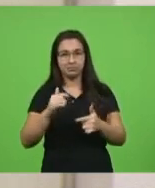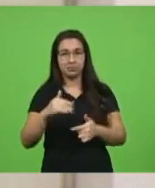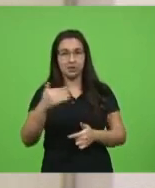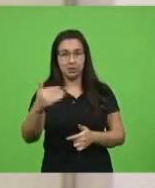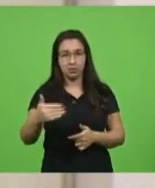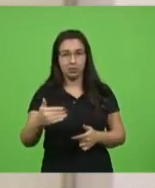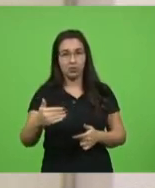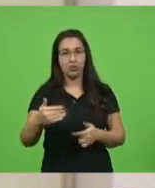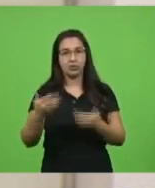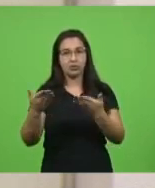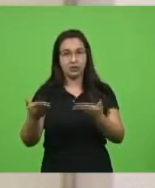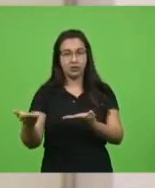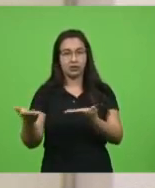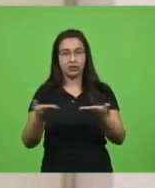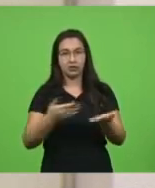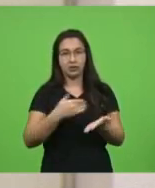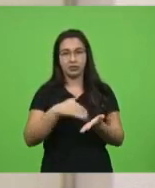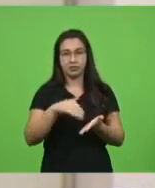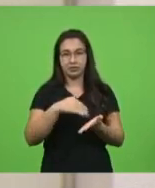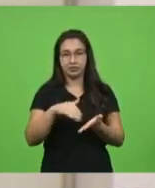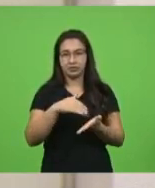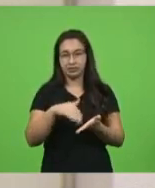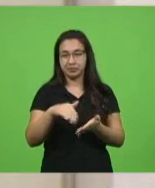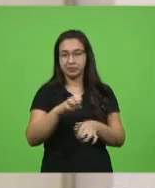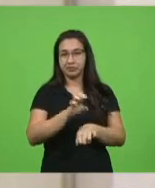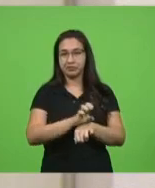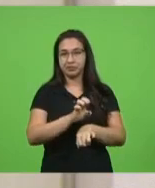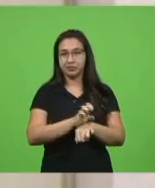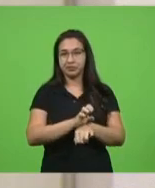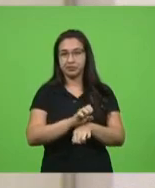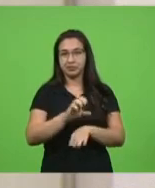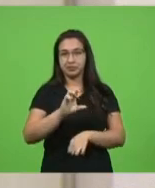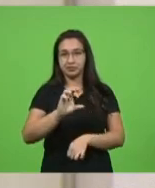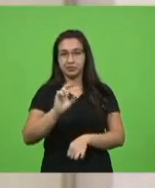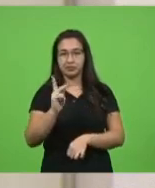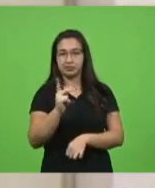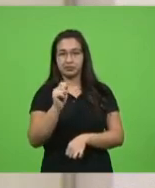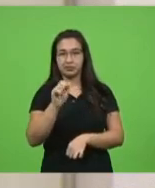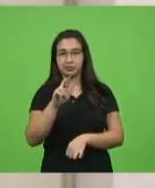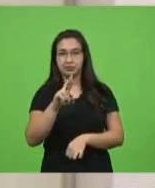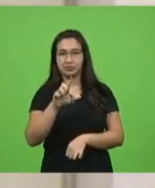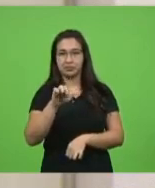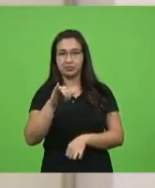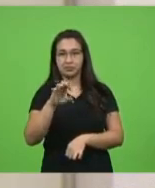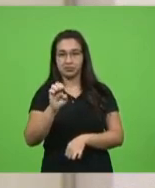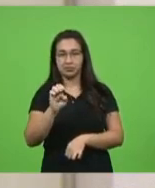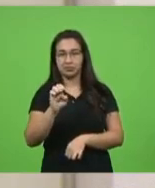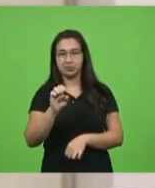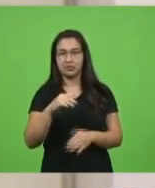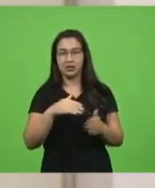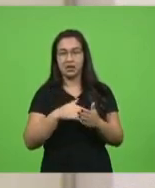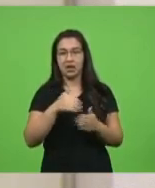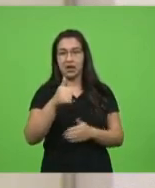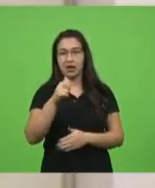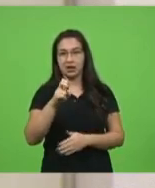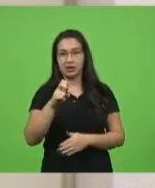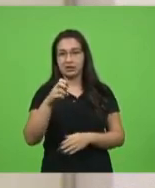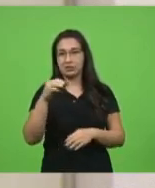ao senhor secretário de Estado da Segurança Pública, Charles Alexandre Vieira, por até 15 minutos.